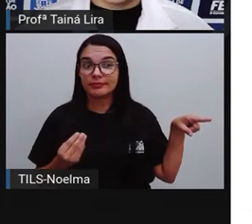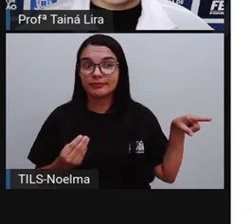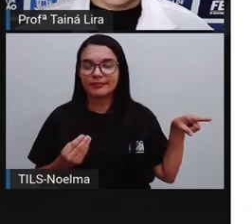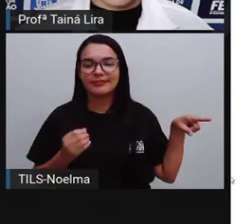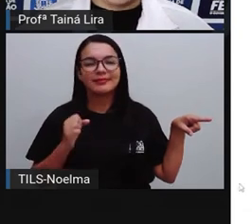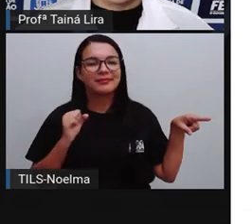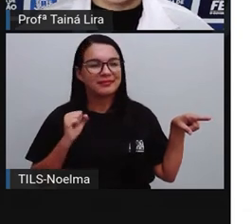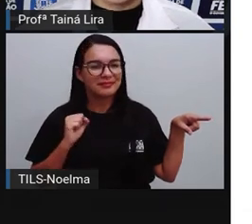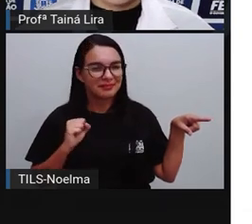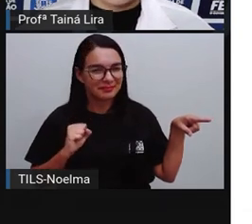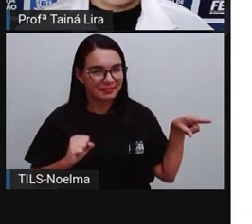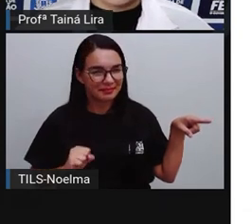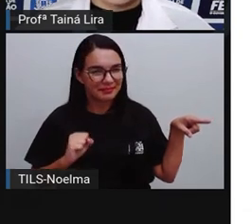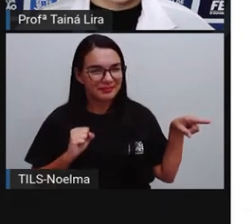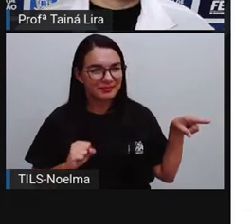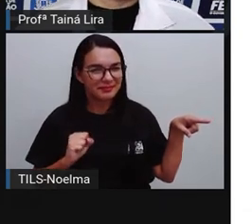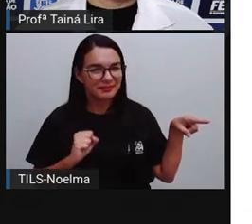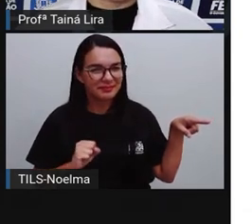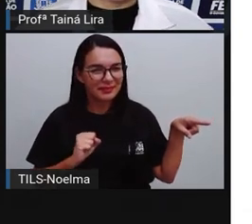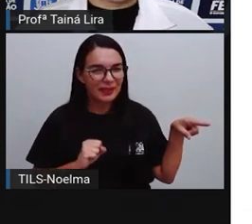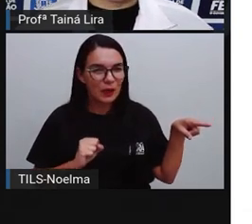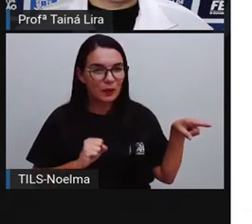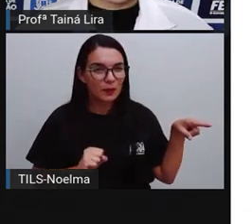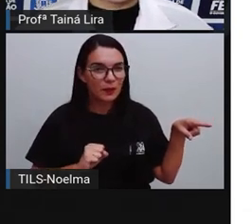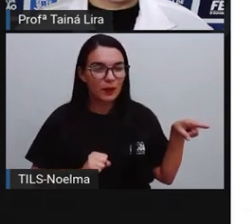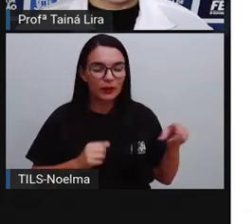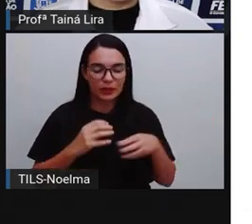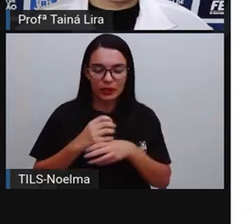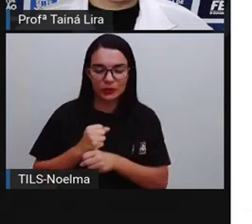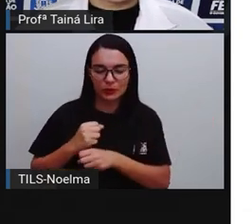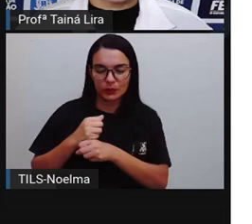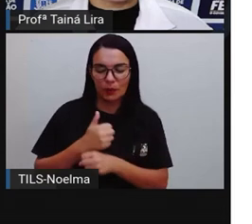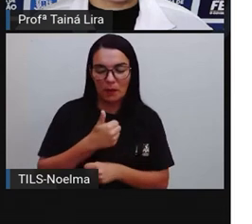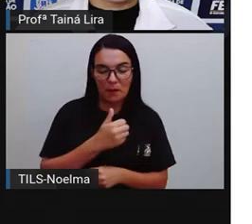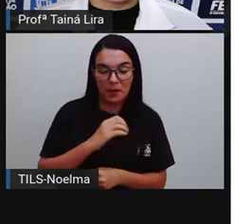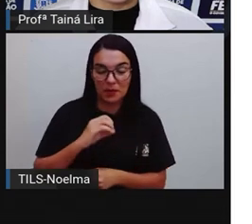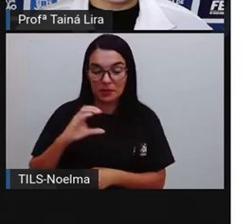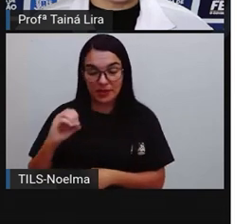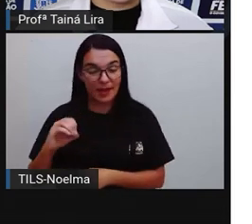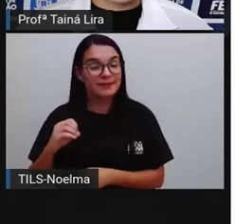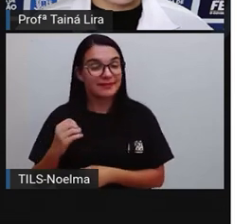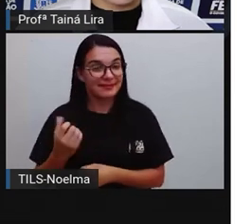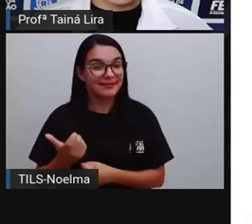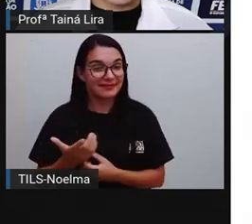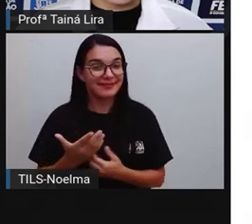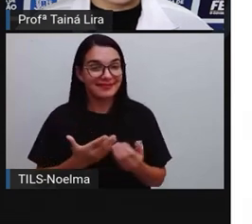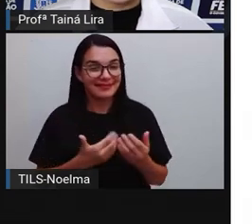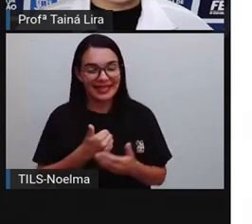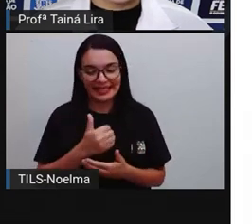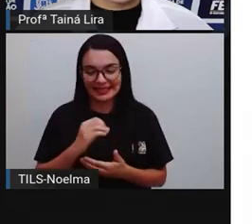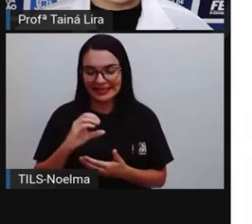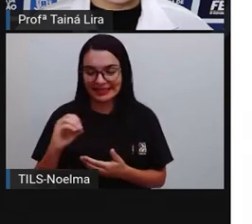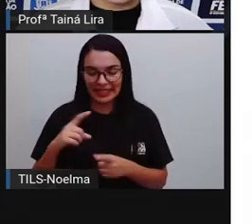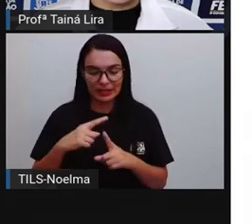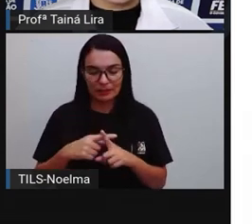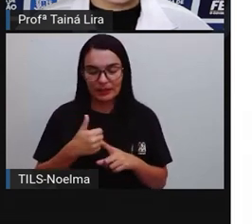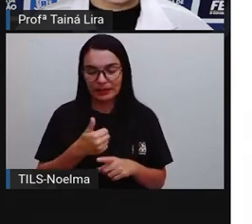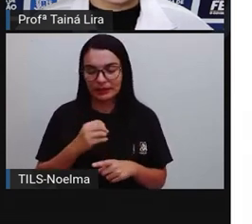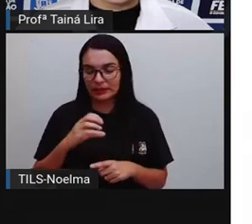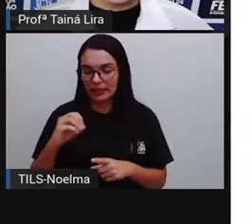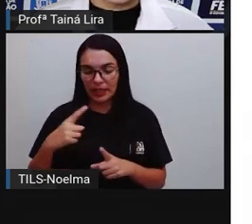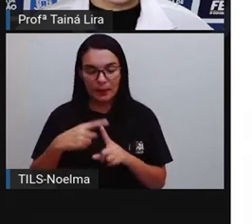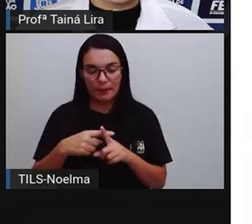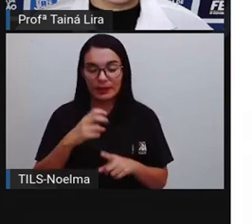Olha lá. Eu agrupei, ó, de 100 em 100, ó. 100, 200